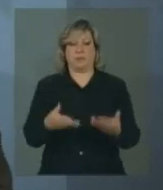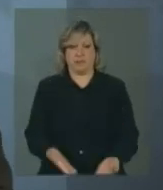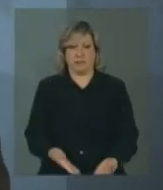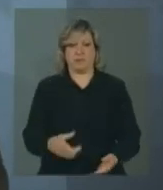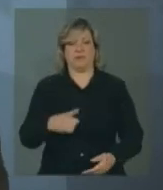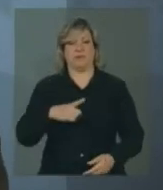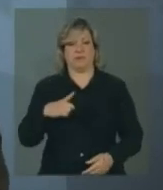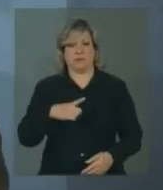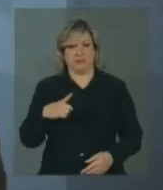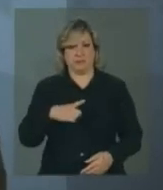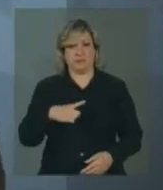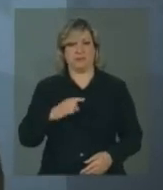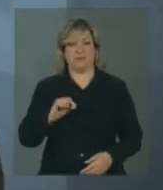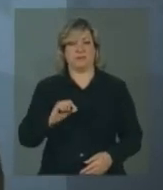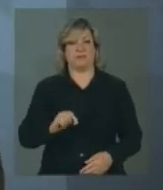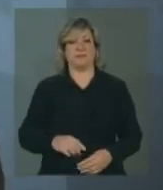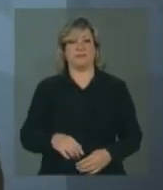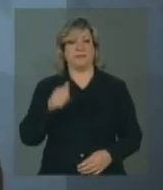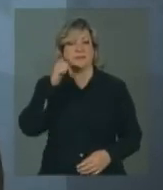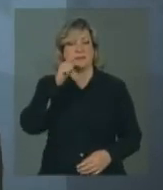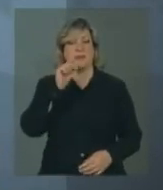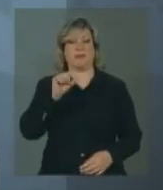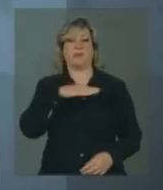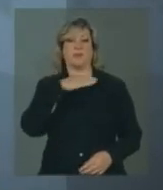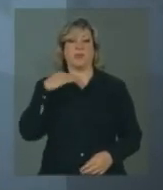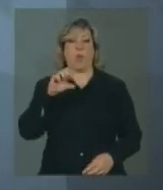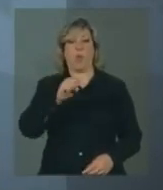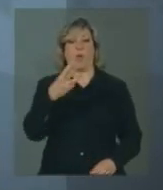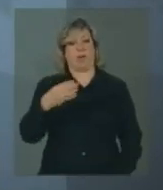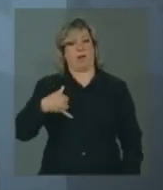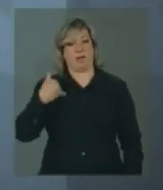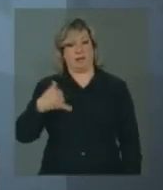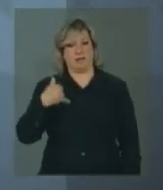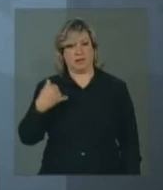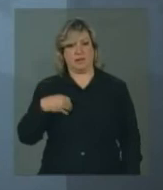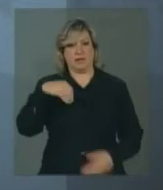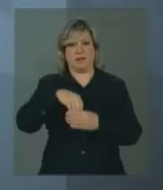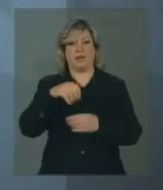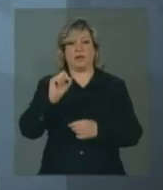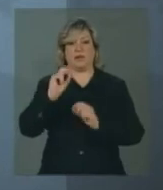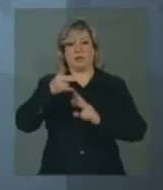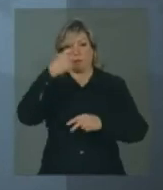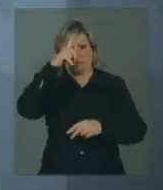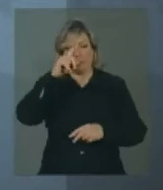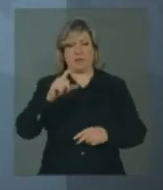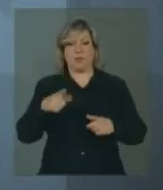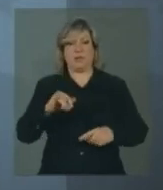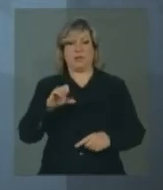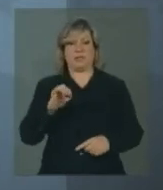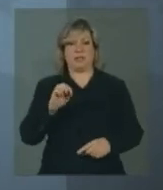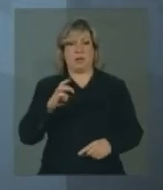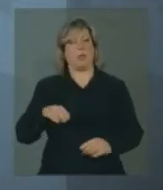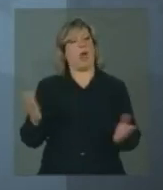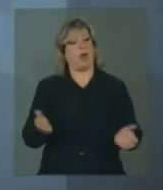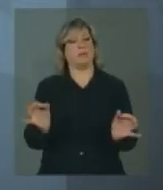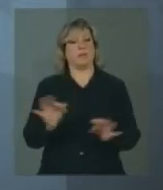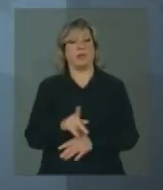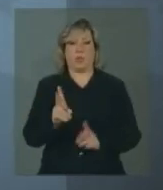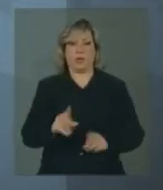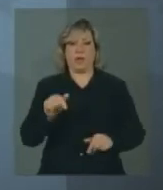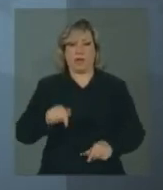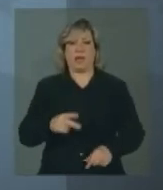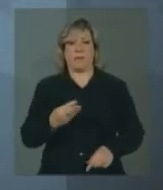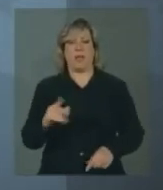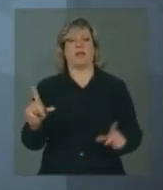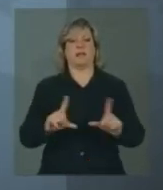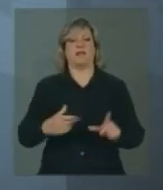morte de Tenzili Erdogan, que faleceu aos 83 anos, numa clínica em Istambul. Por hora é só. Continue com a